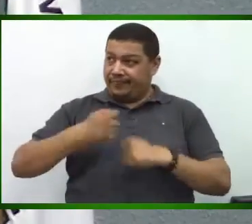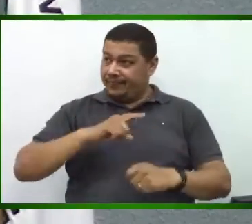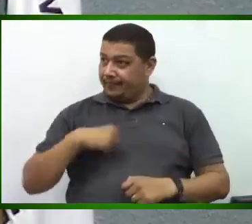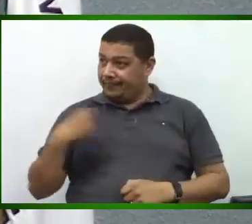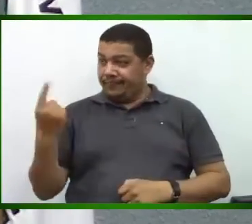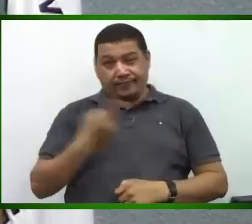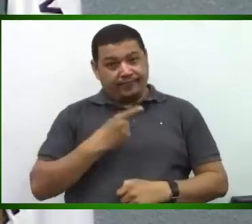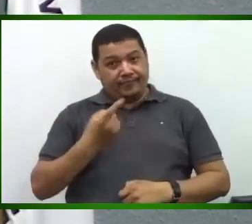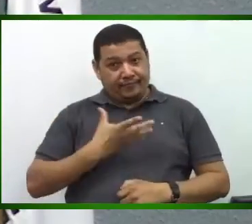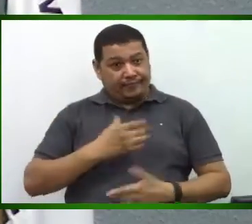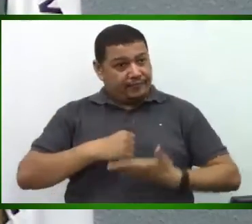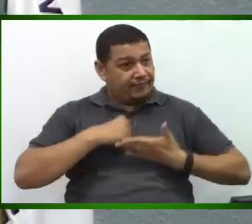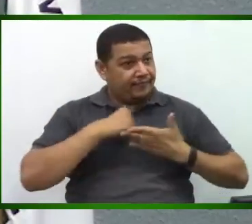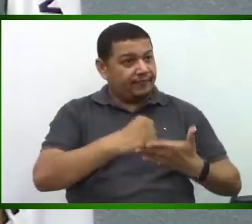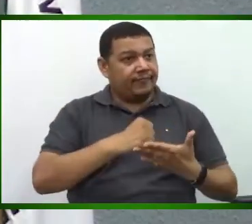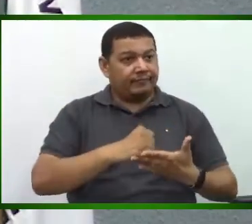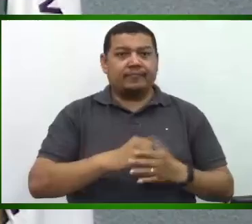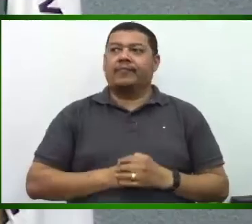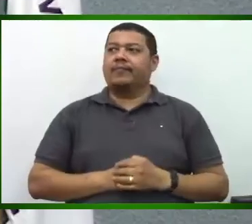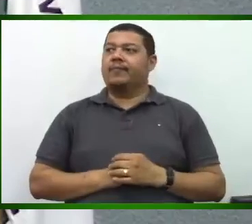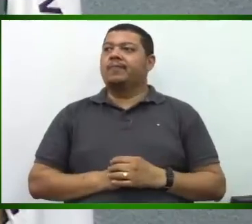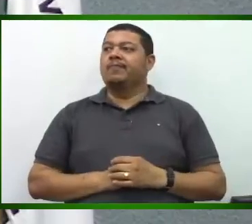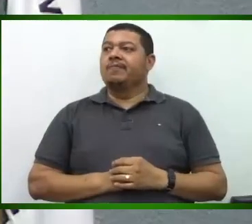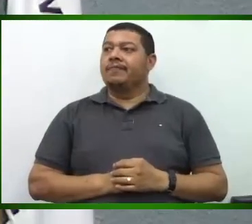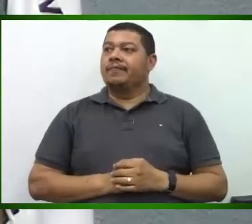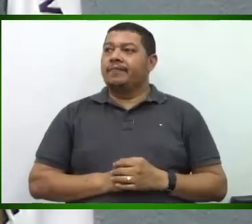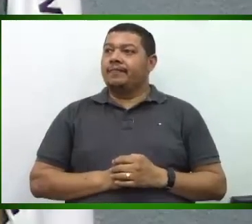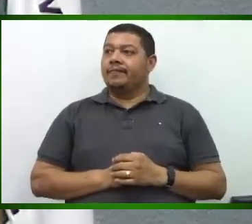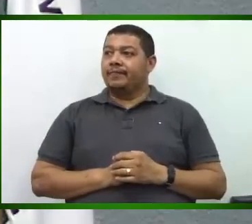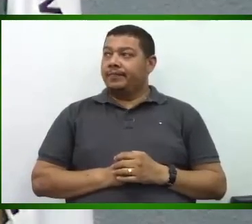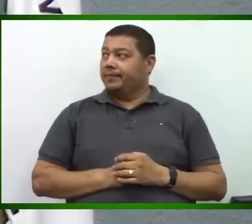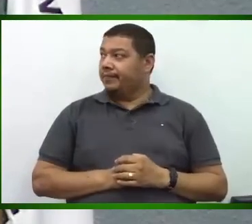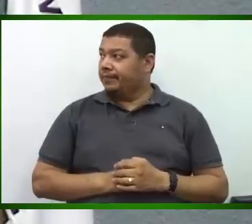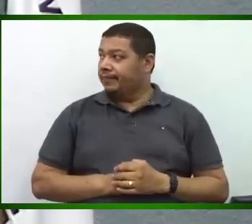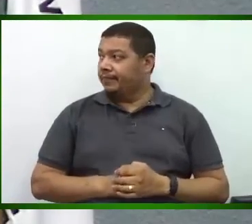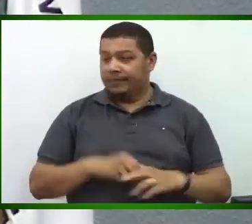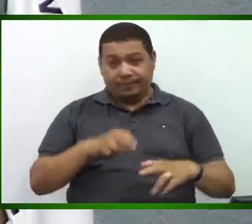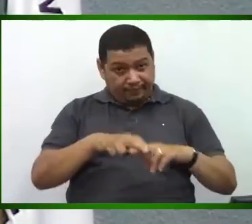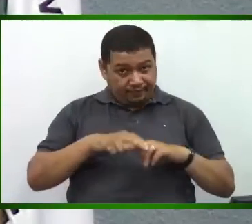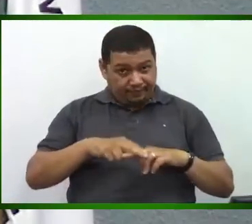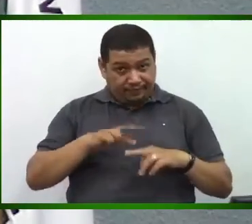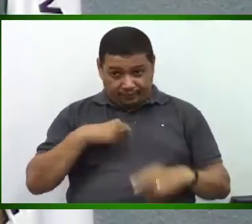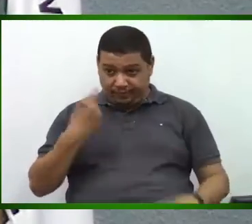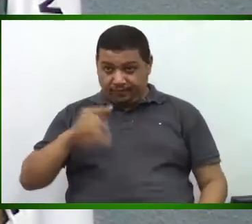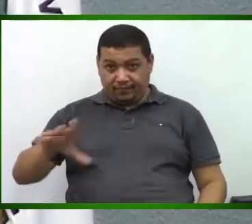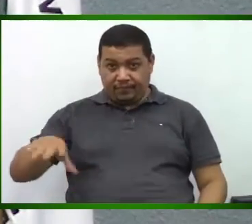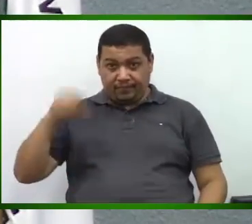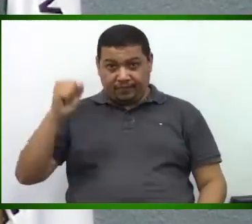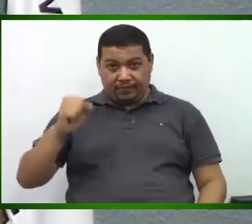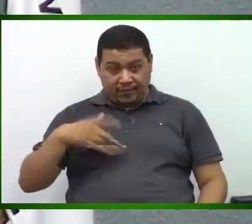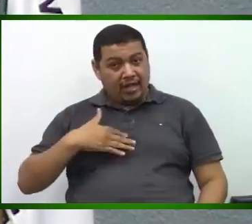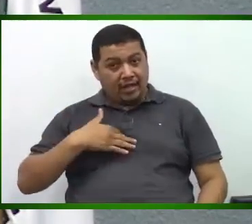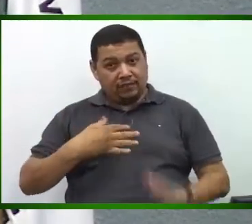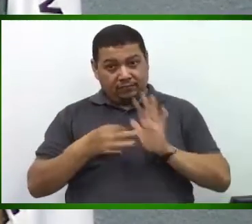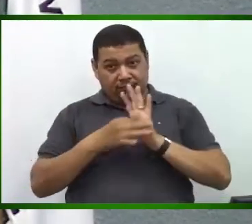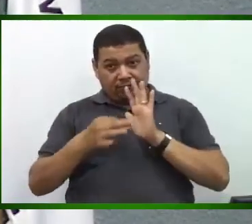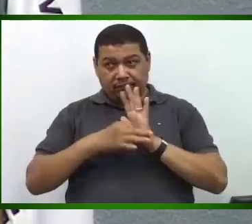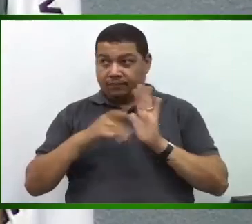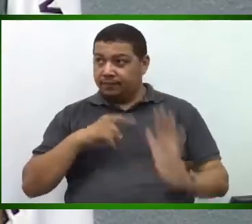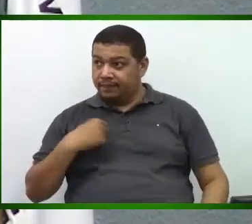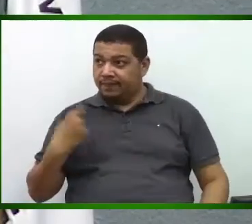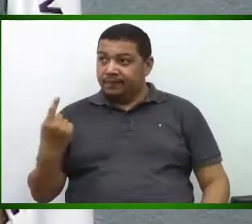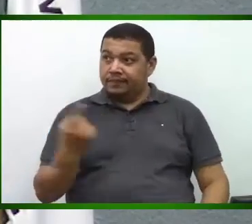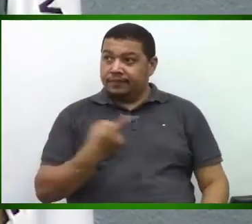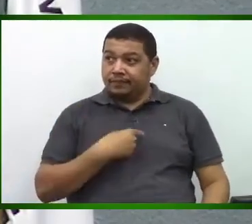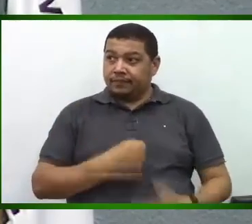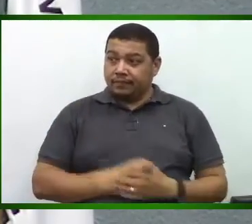aqui para contribuir com o município. É para isso que fomos eleitos. Então, eu entendo que nós